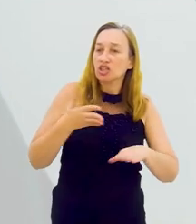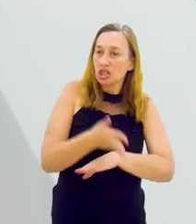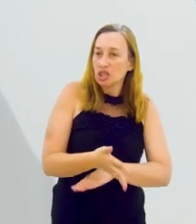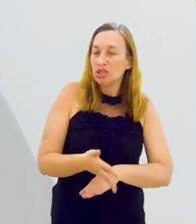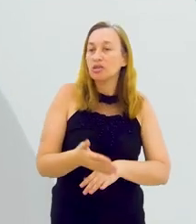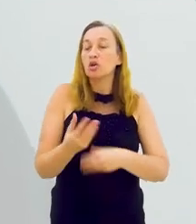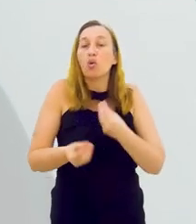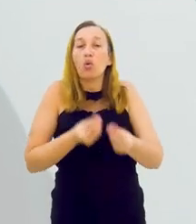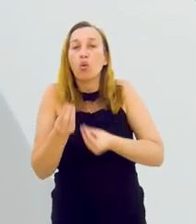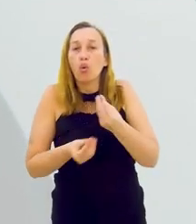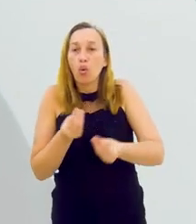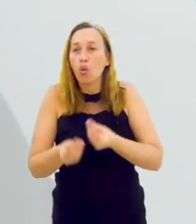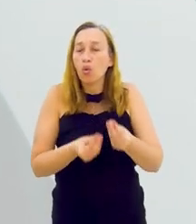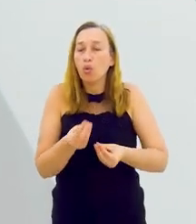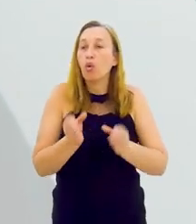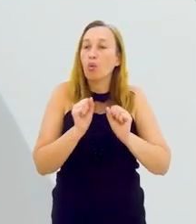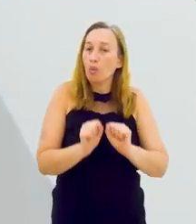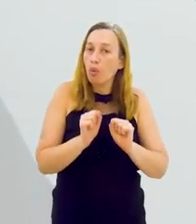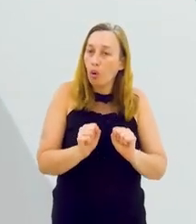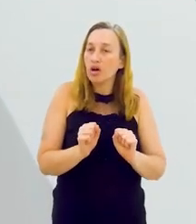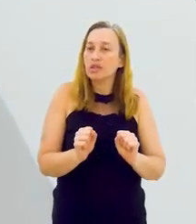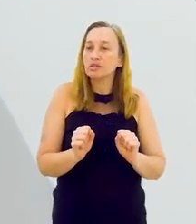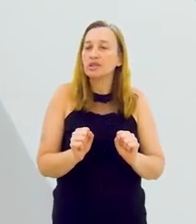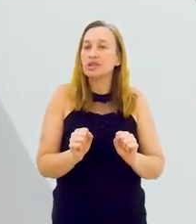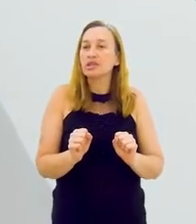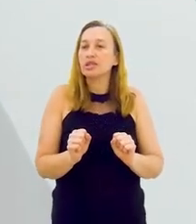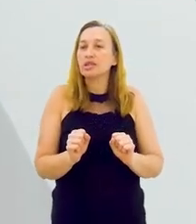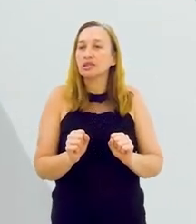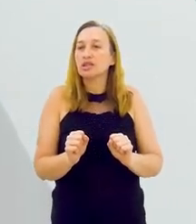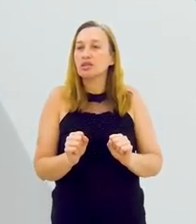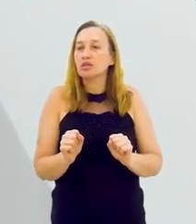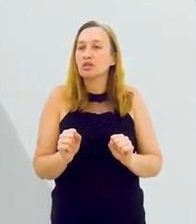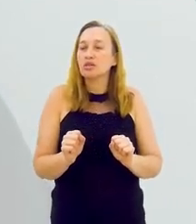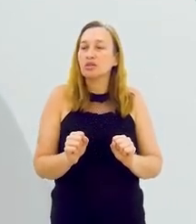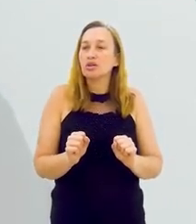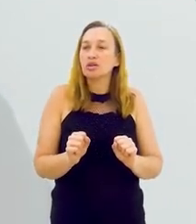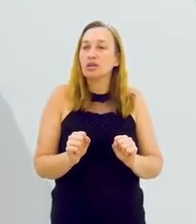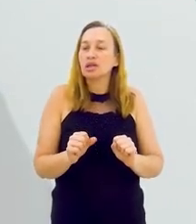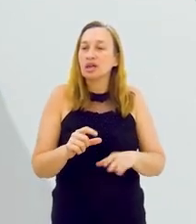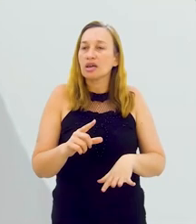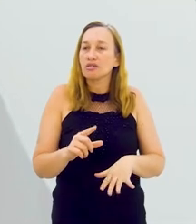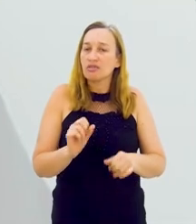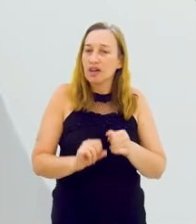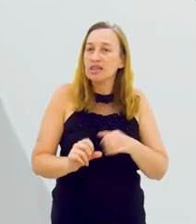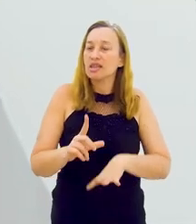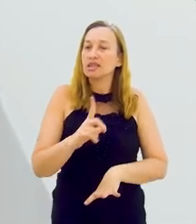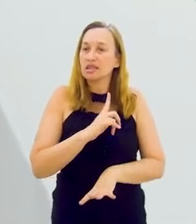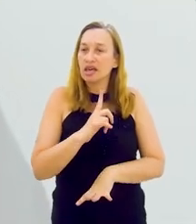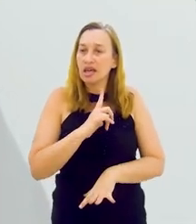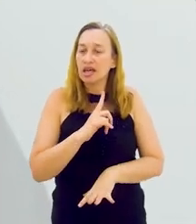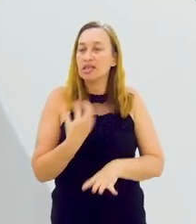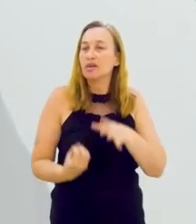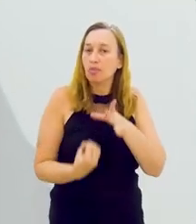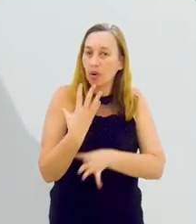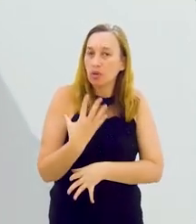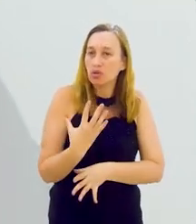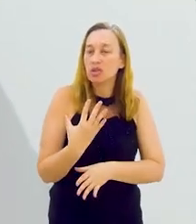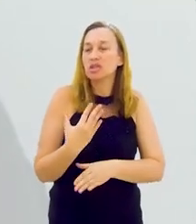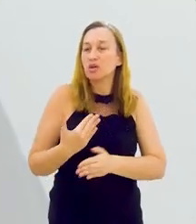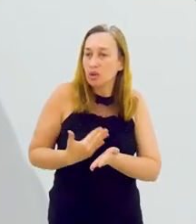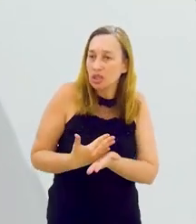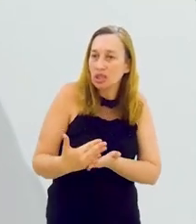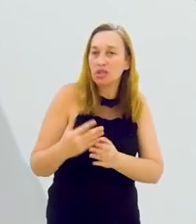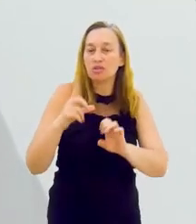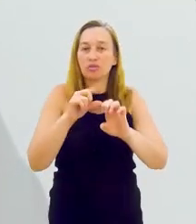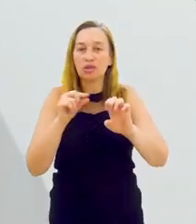desenhando aí no campo, mas como é que a gente pode, que ferramentas que a gente tem hoje para promover esse encadeamento produtivo, unir